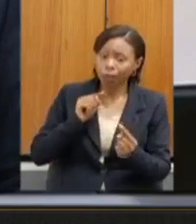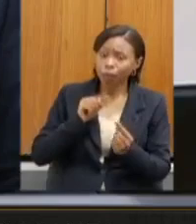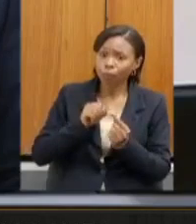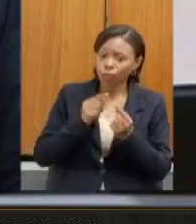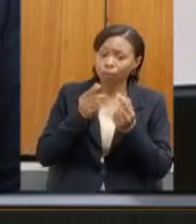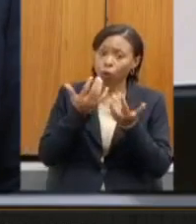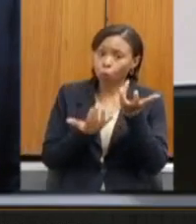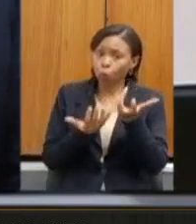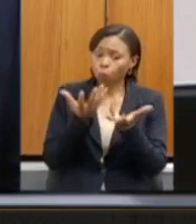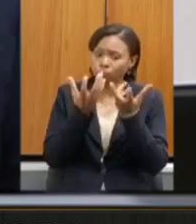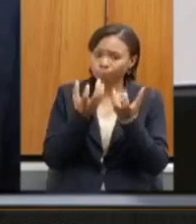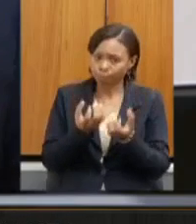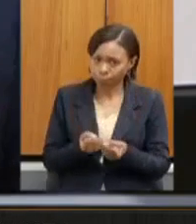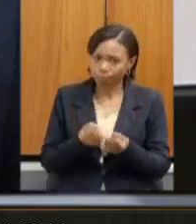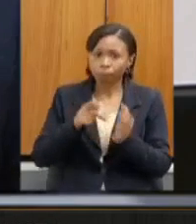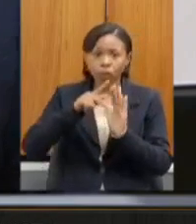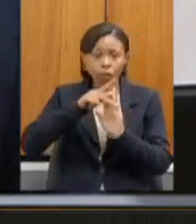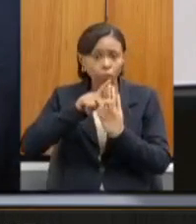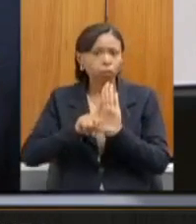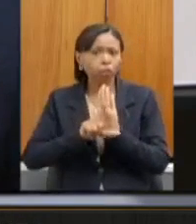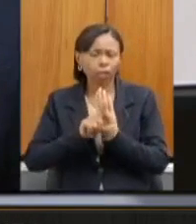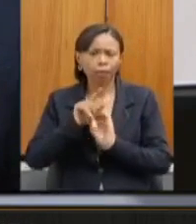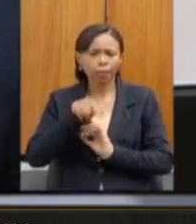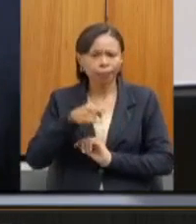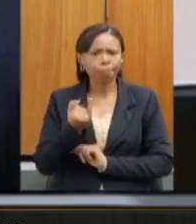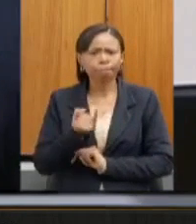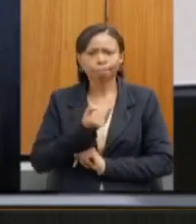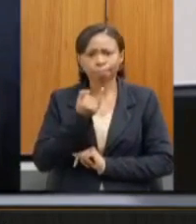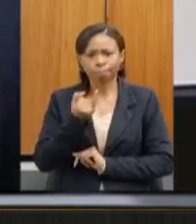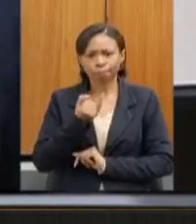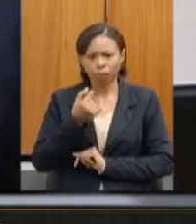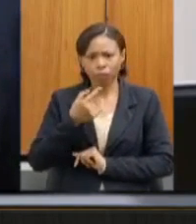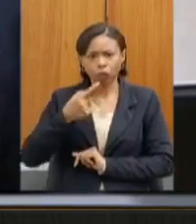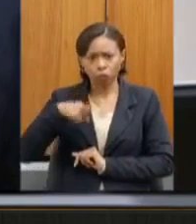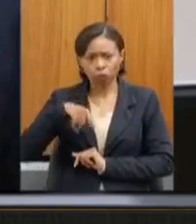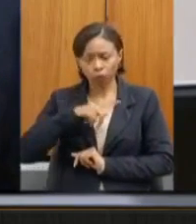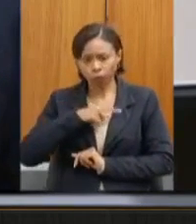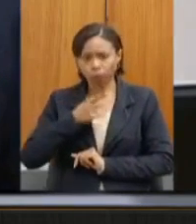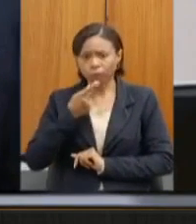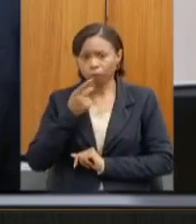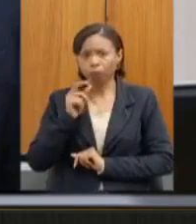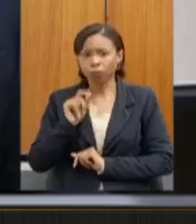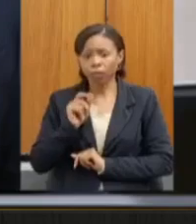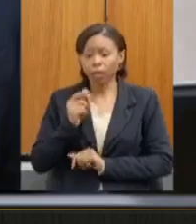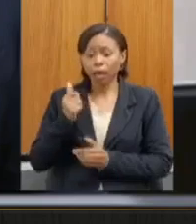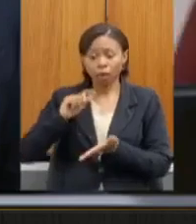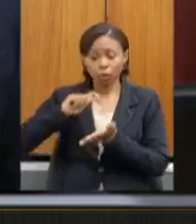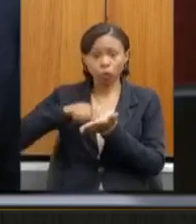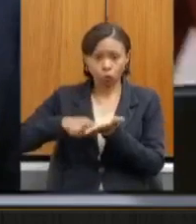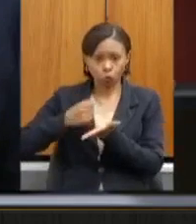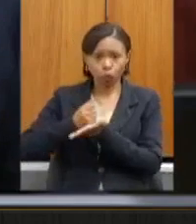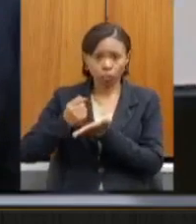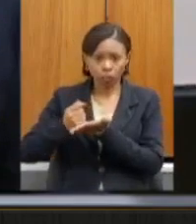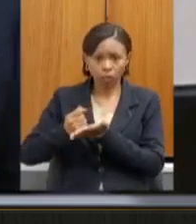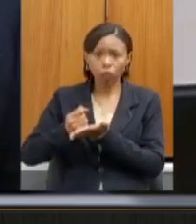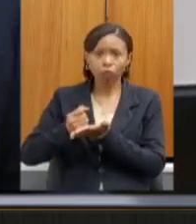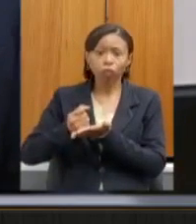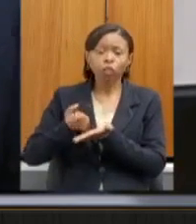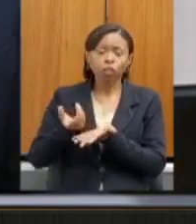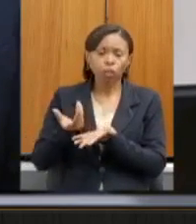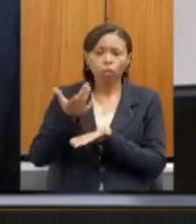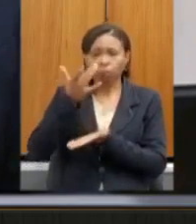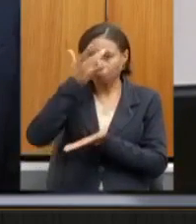importante, nós destacamos que a contratação dos brigadistas, a contratação de um número de brigadistas